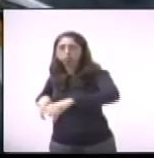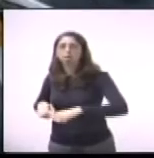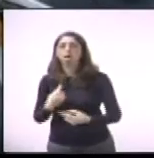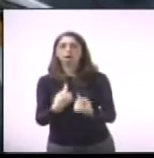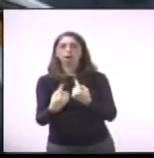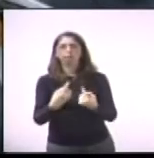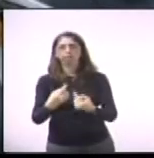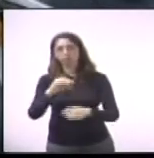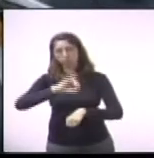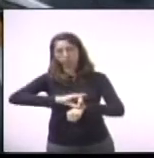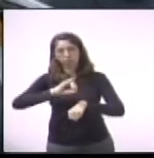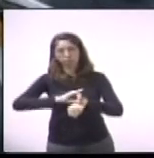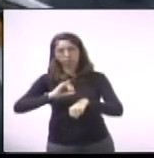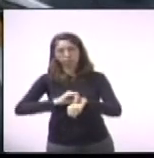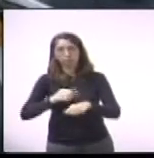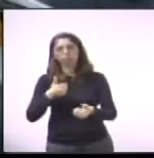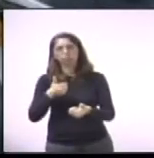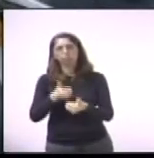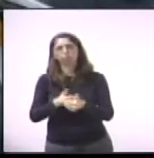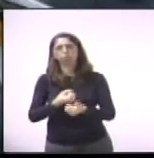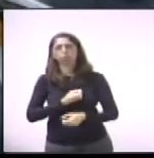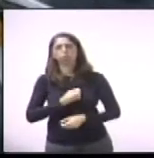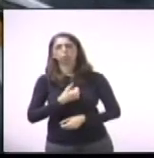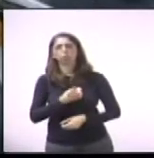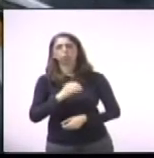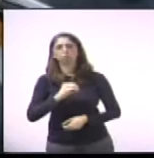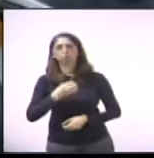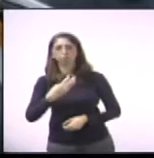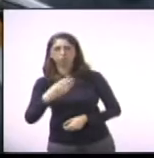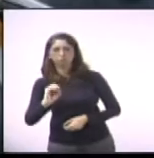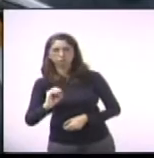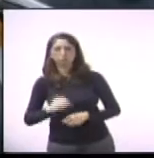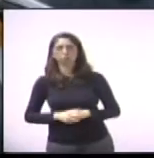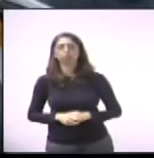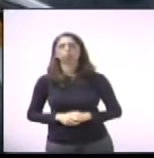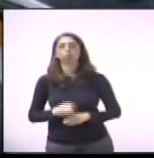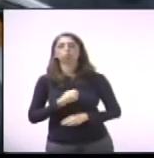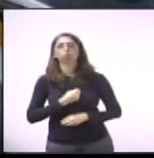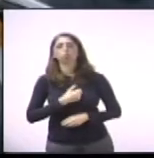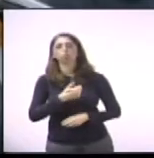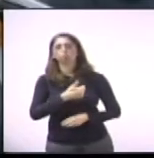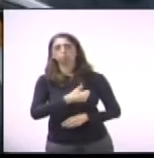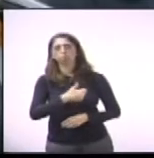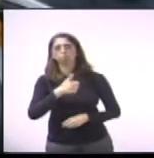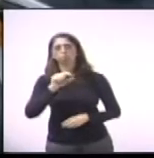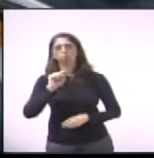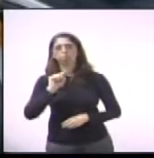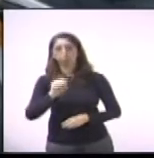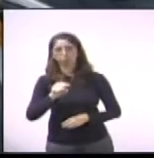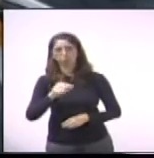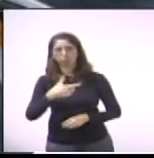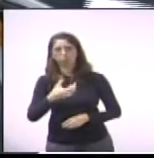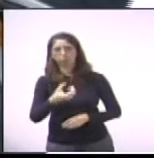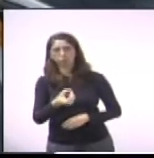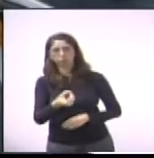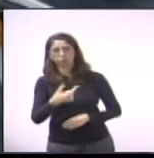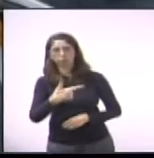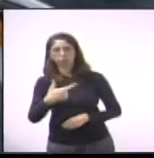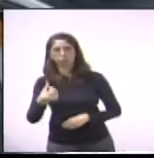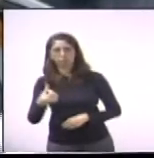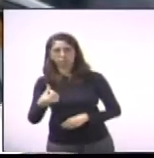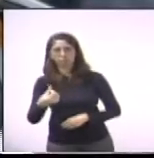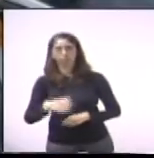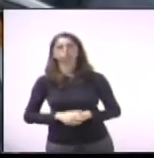nº 1030, conforme a indicação nº 1026, barra 13, deste vereador.